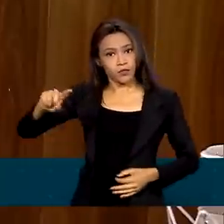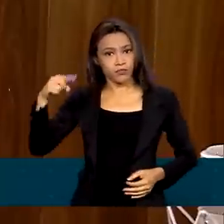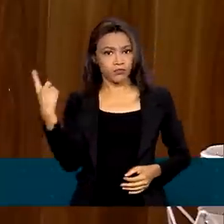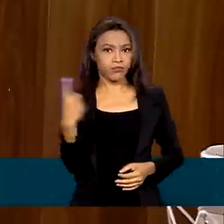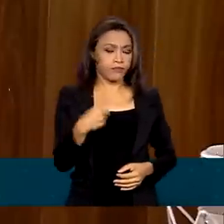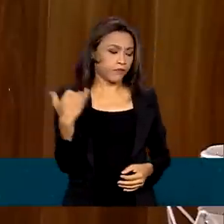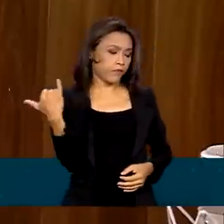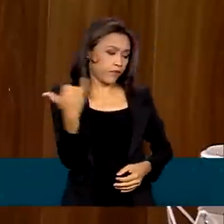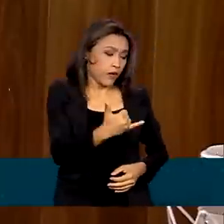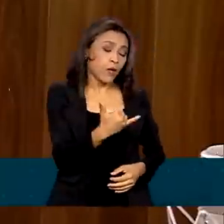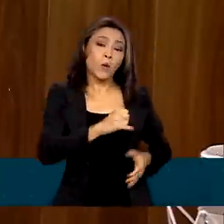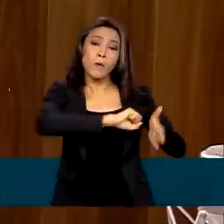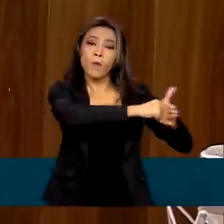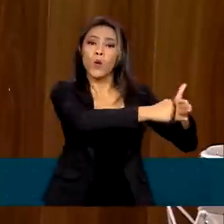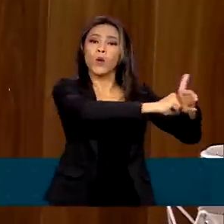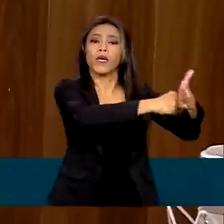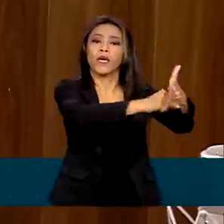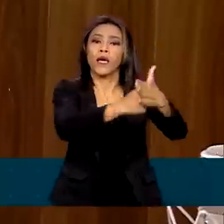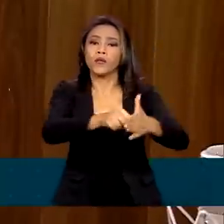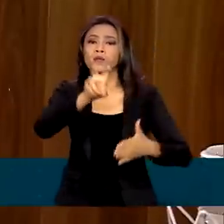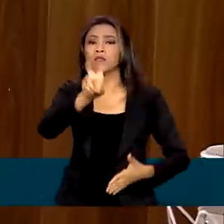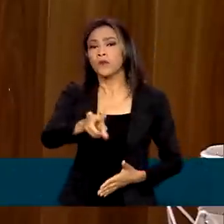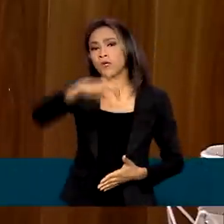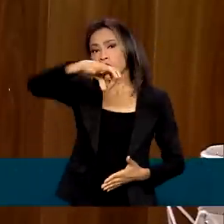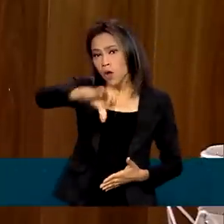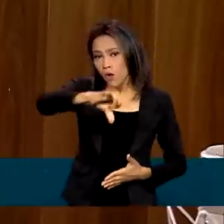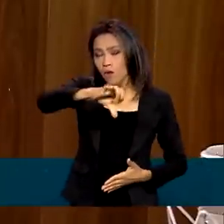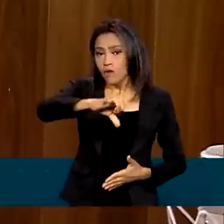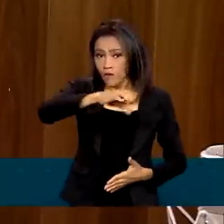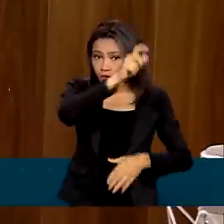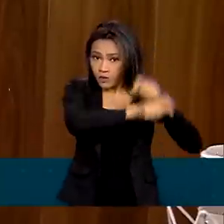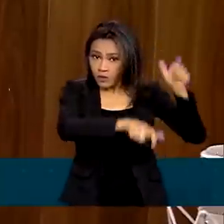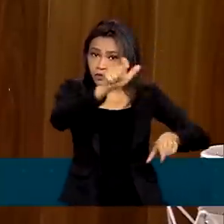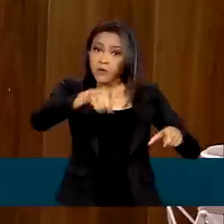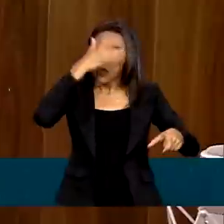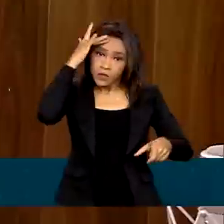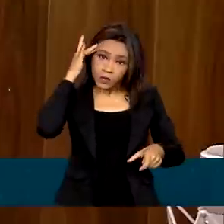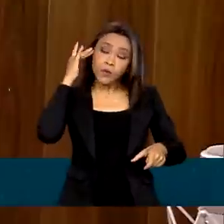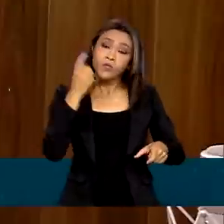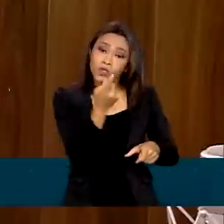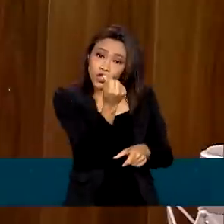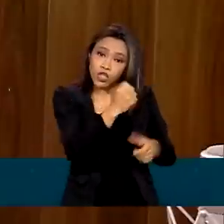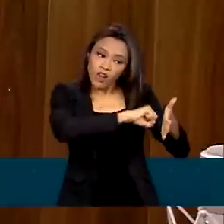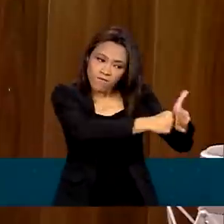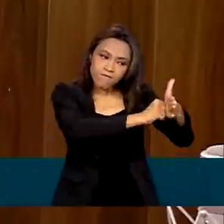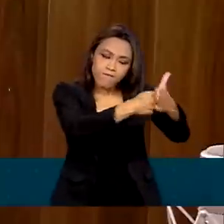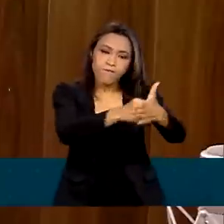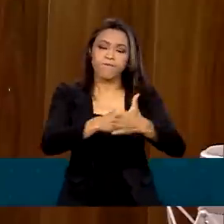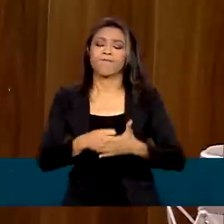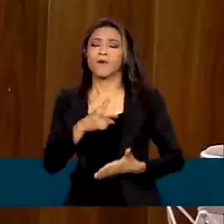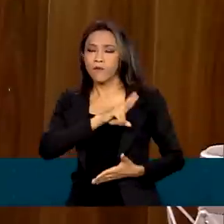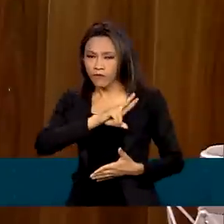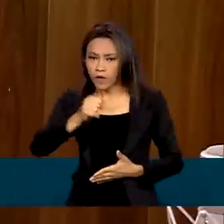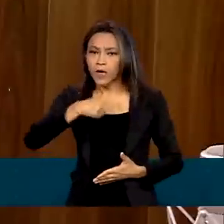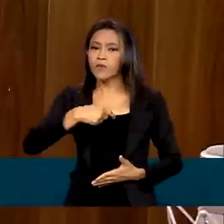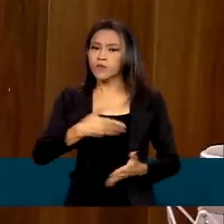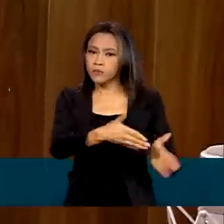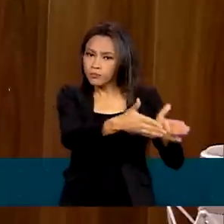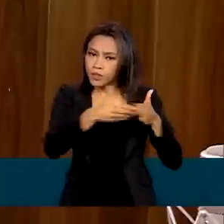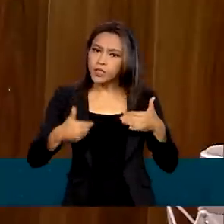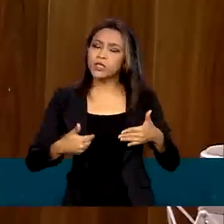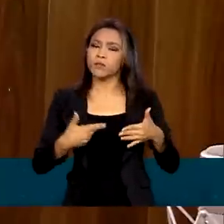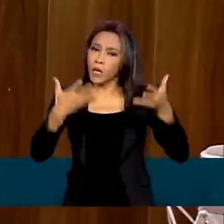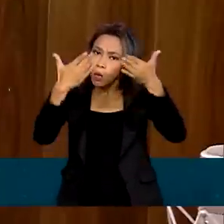bloqueio dos bens dos primeiros 59 agentes. Nós iremos pedir o dano moral coletivo, porque os atos